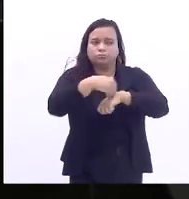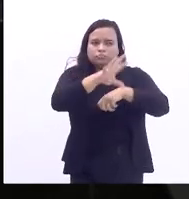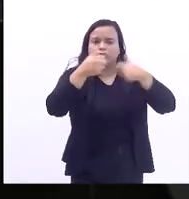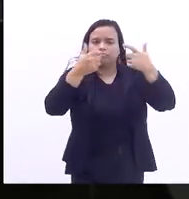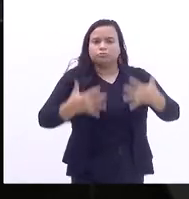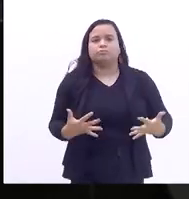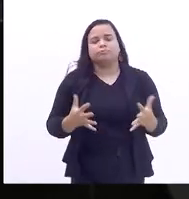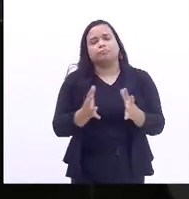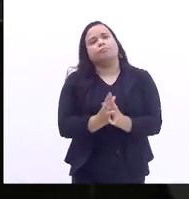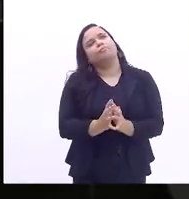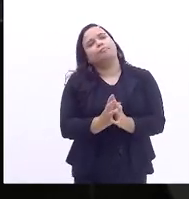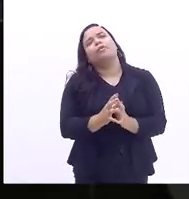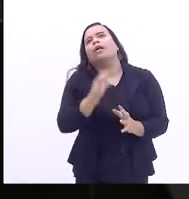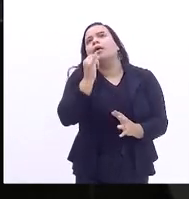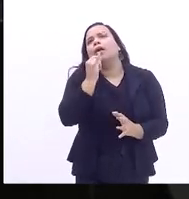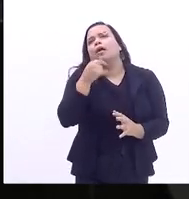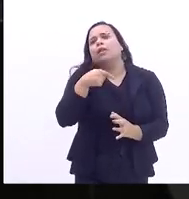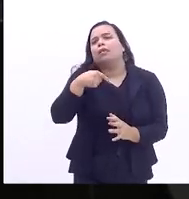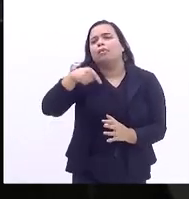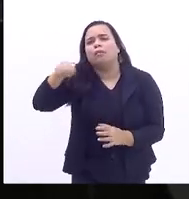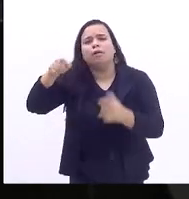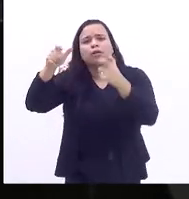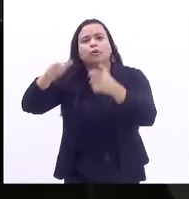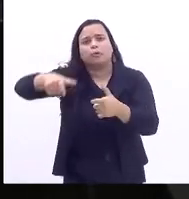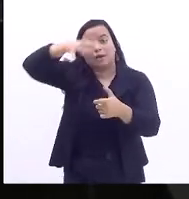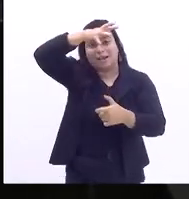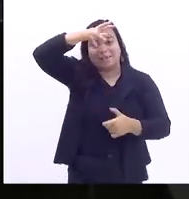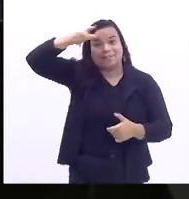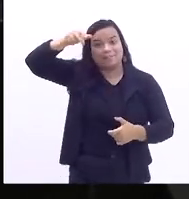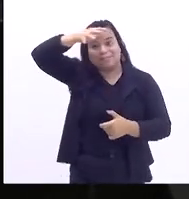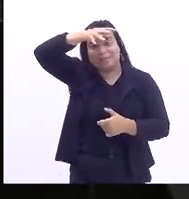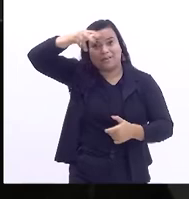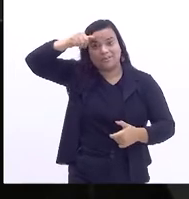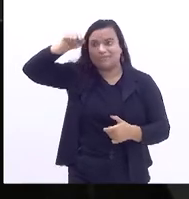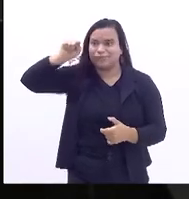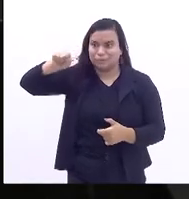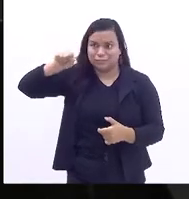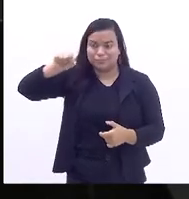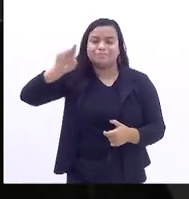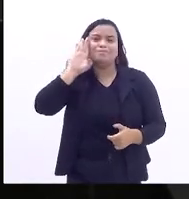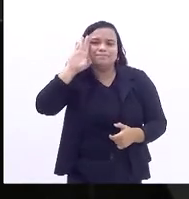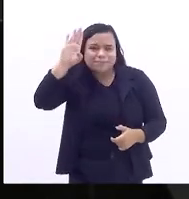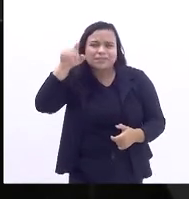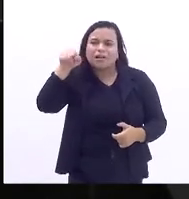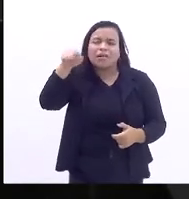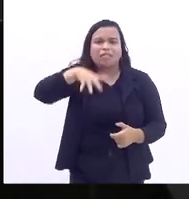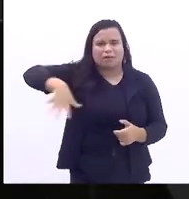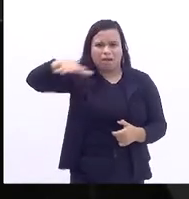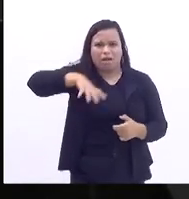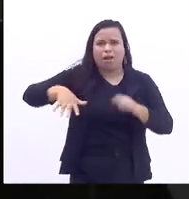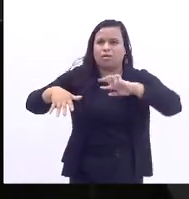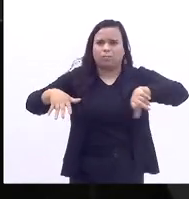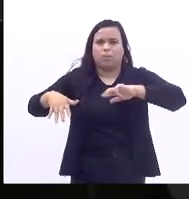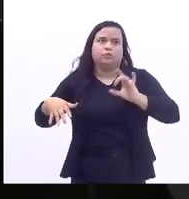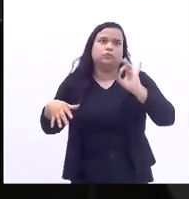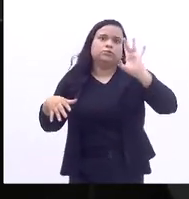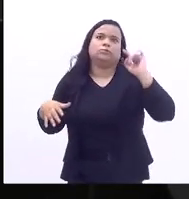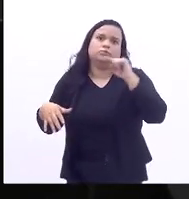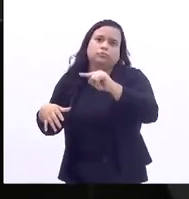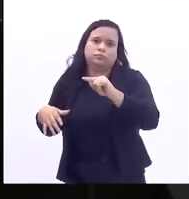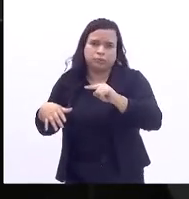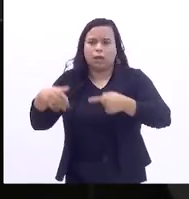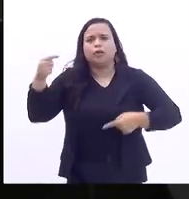e vai lá para a região amazônica. Principalmente essa região, mas não só, que está em